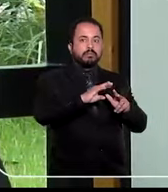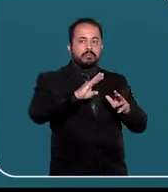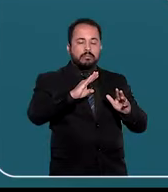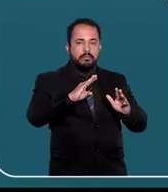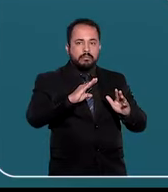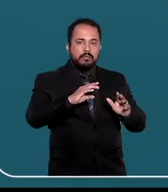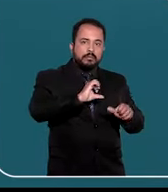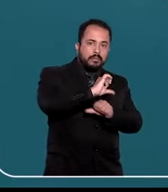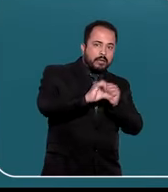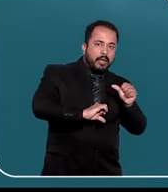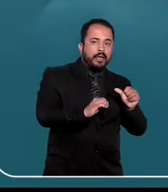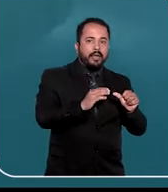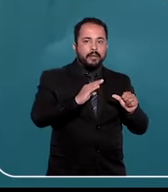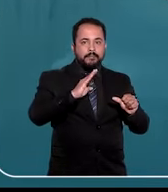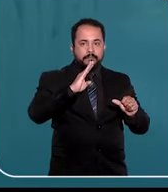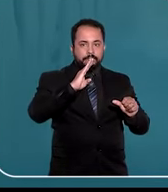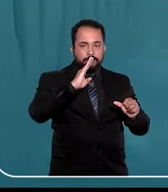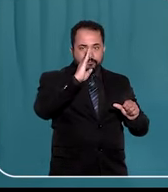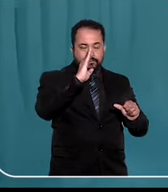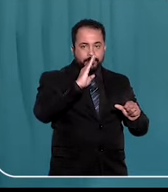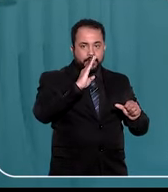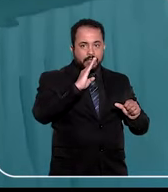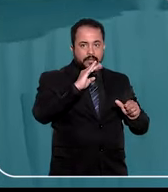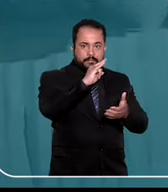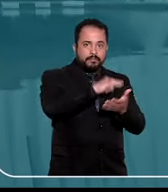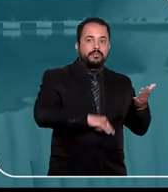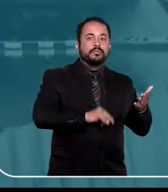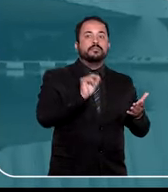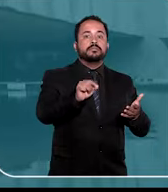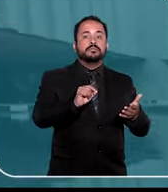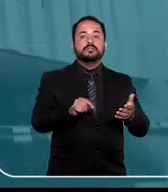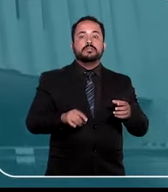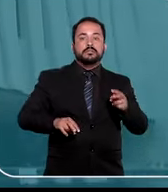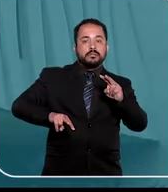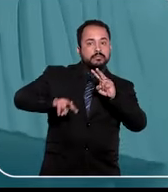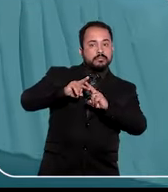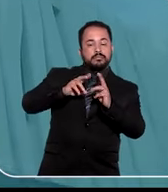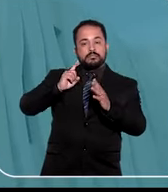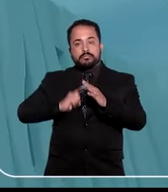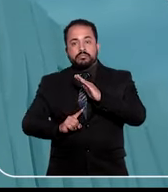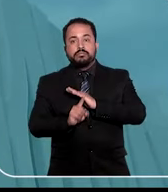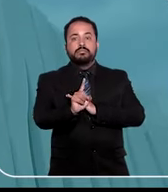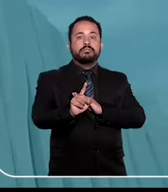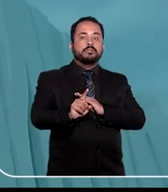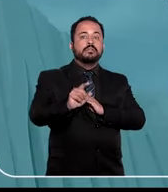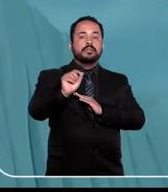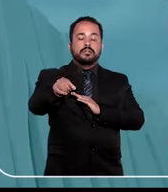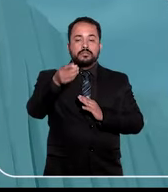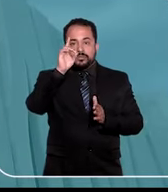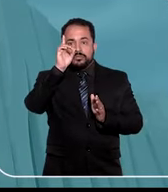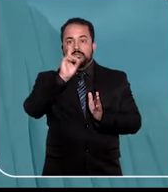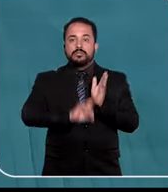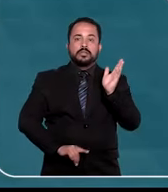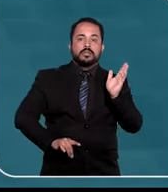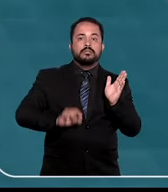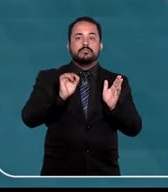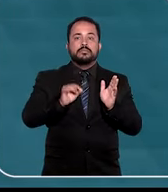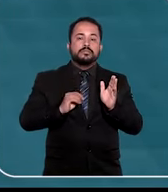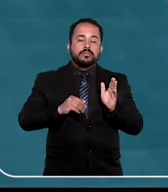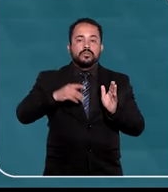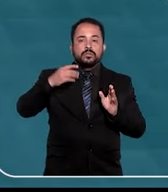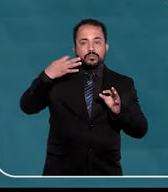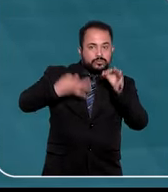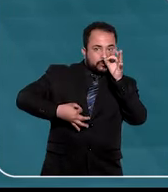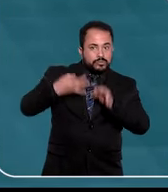criminal. Mas quem pode propor essa revisão? Sentenciado à pena privativa de liberdade ou restritiva de